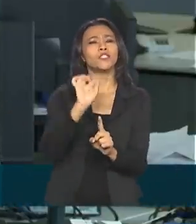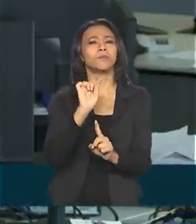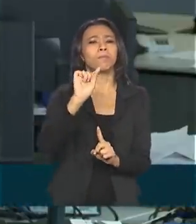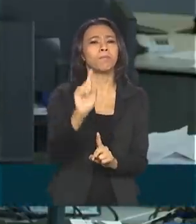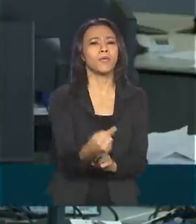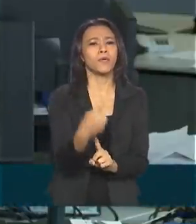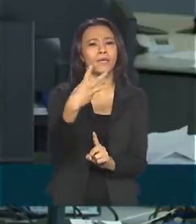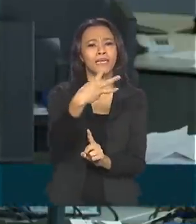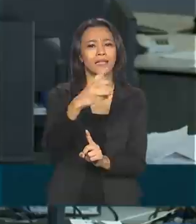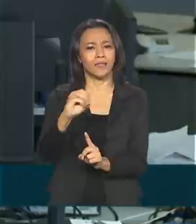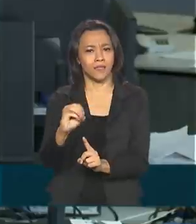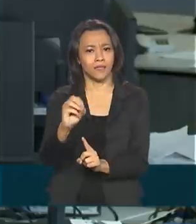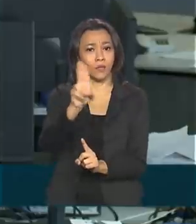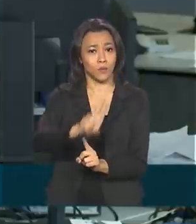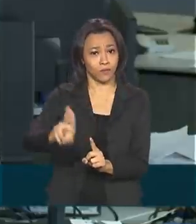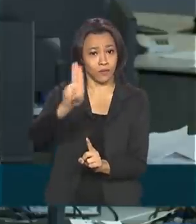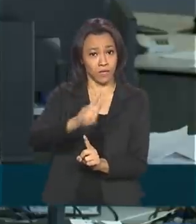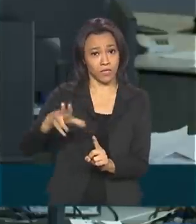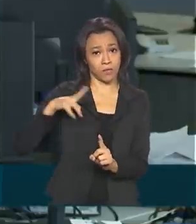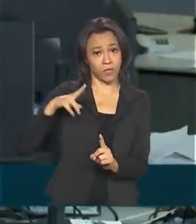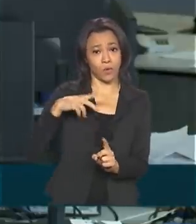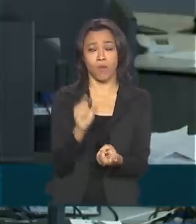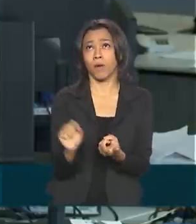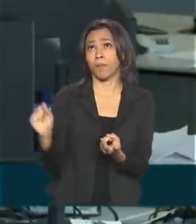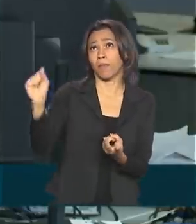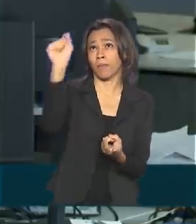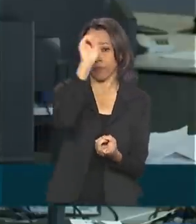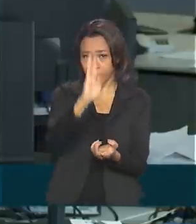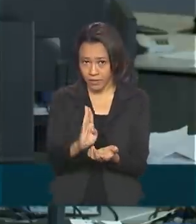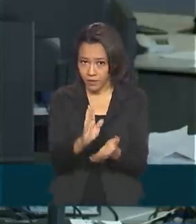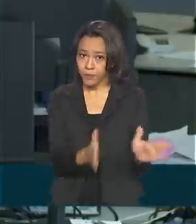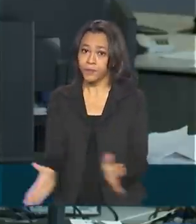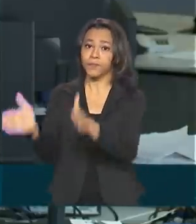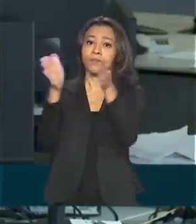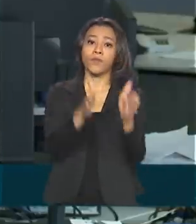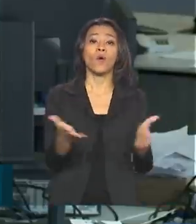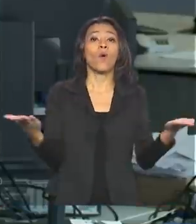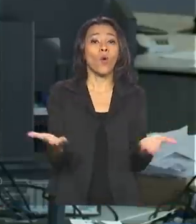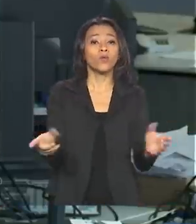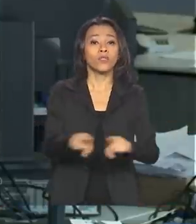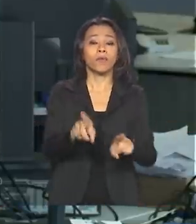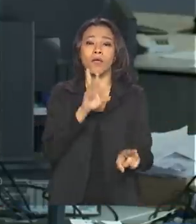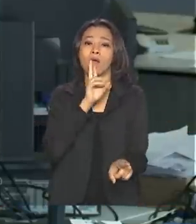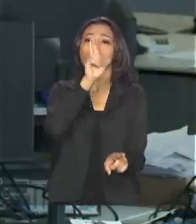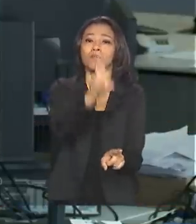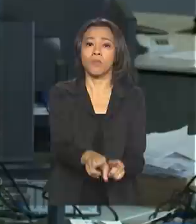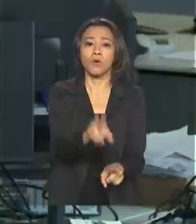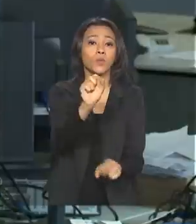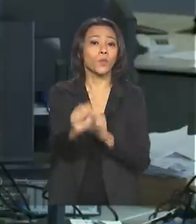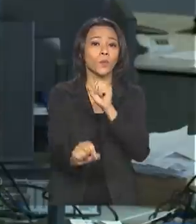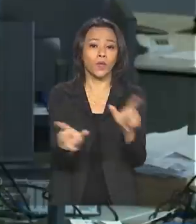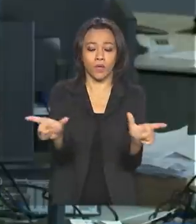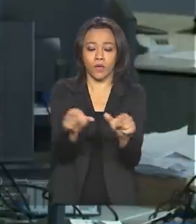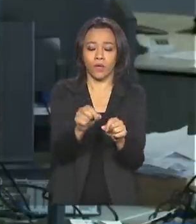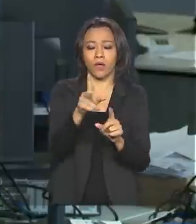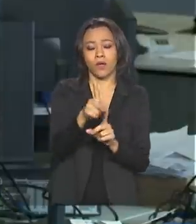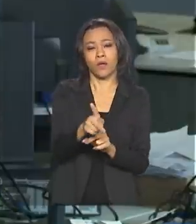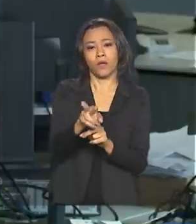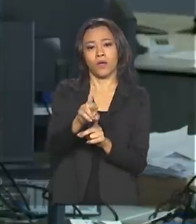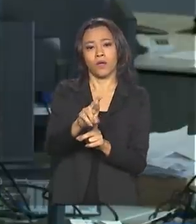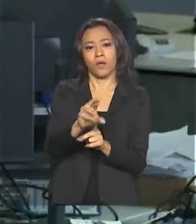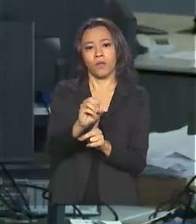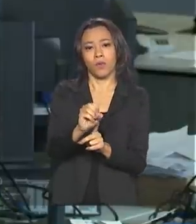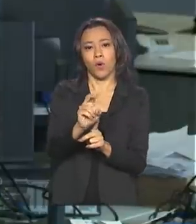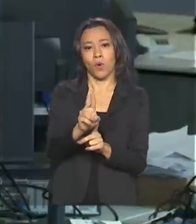universidades particulares em todo o país. E hoje sai o resultado também do ProUni, a segunda chamada do programa